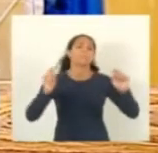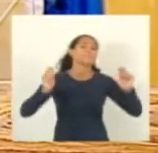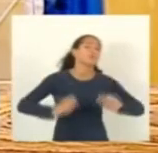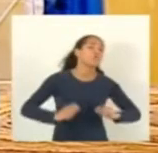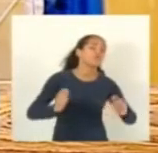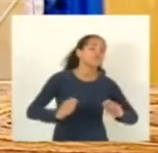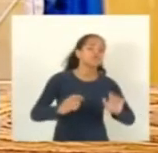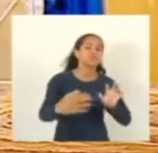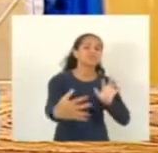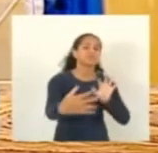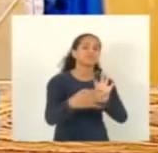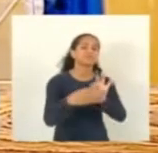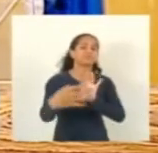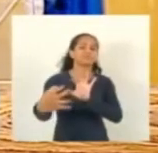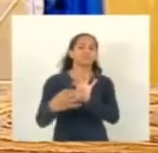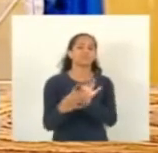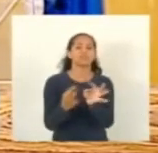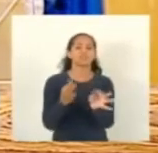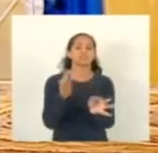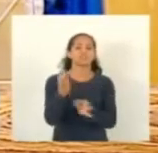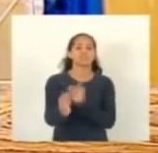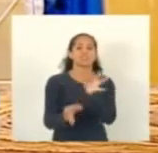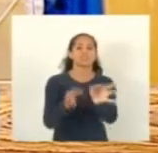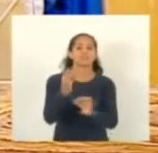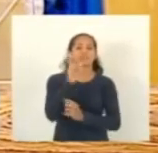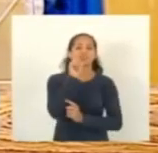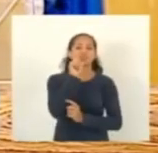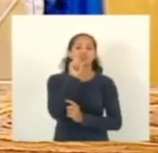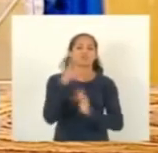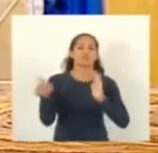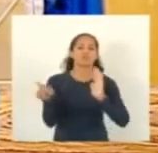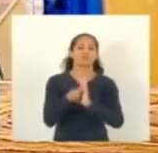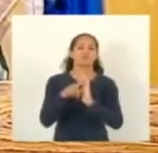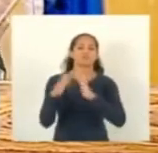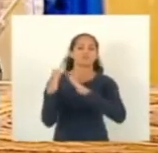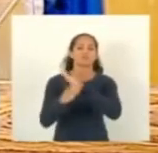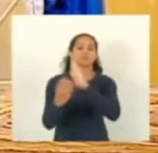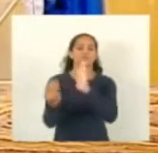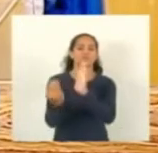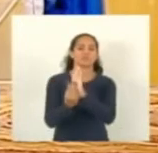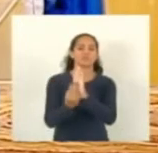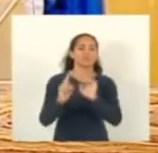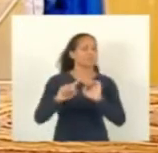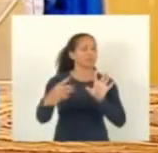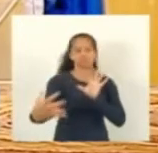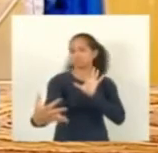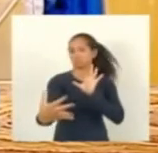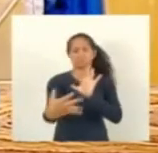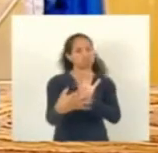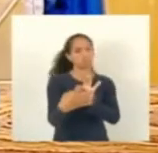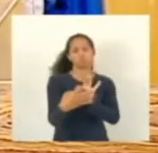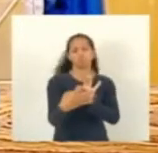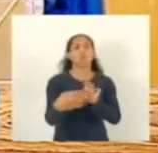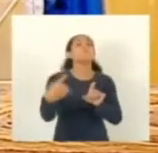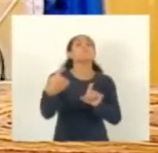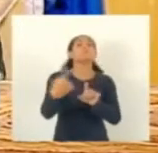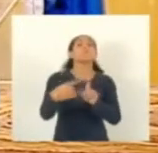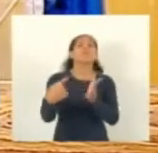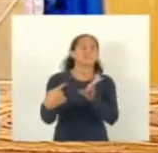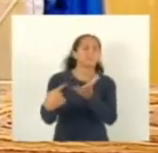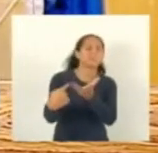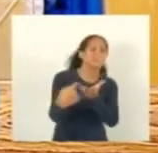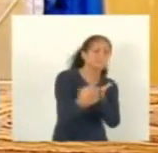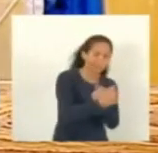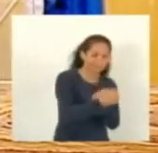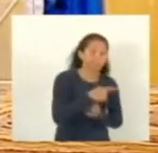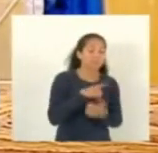rede coletora de tratamento da Cezã, mas não estão ligados. Eles não estão ligados por uma série de fatores. Em